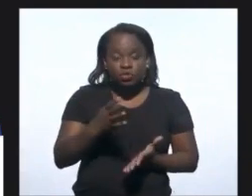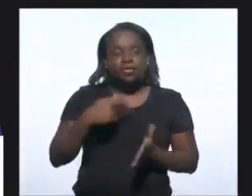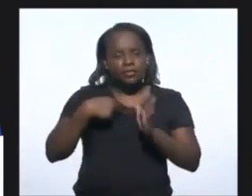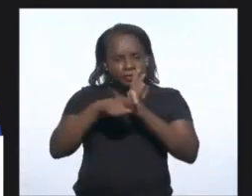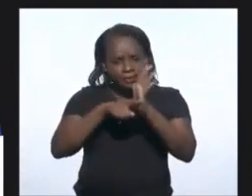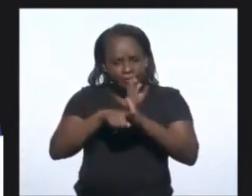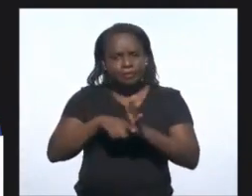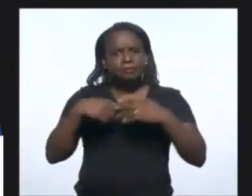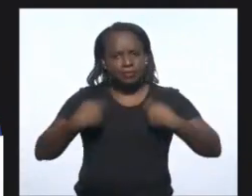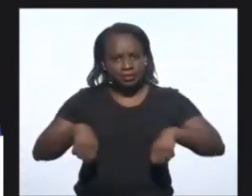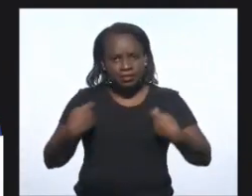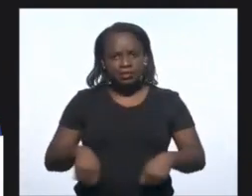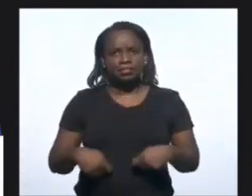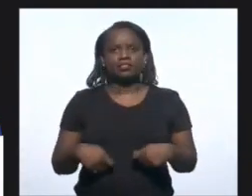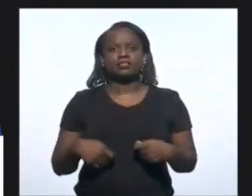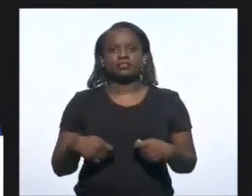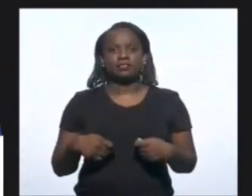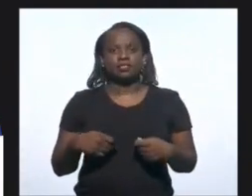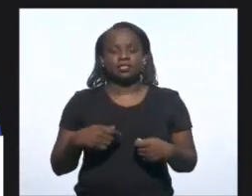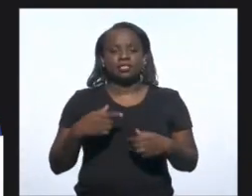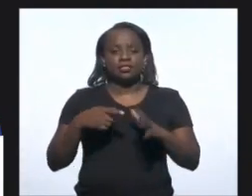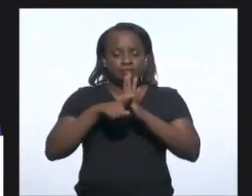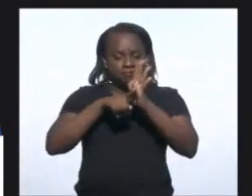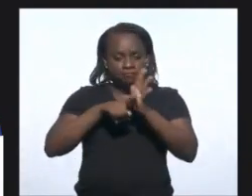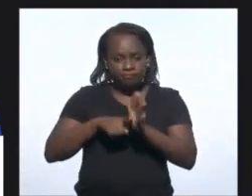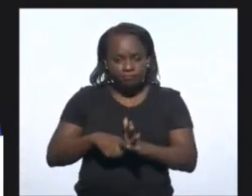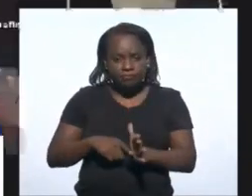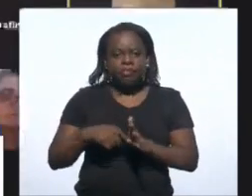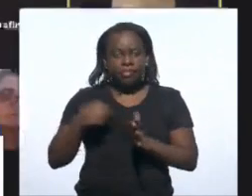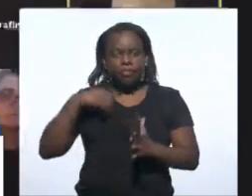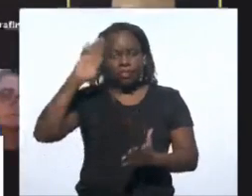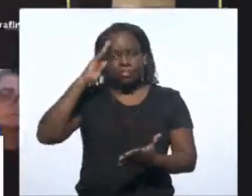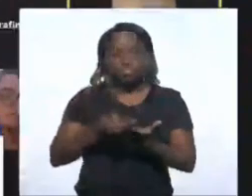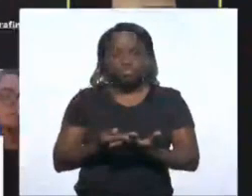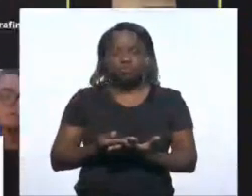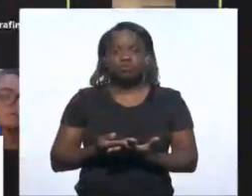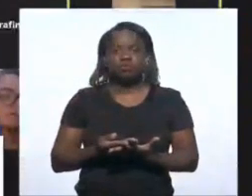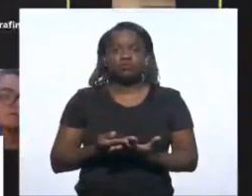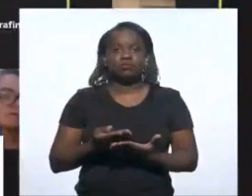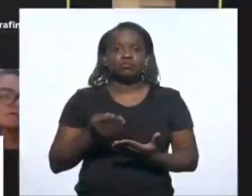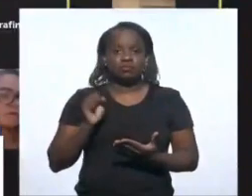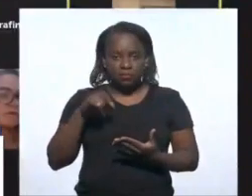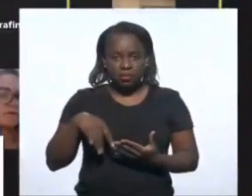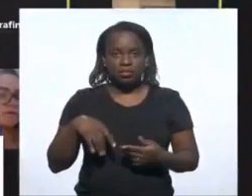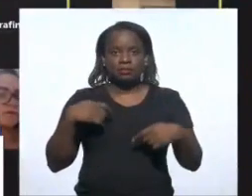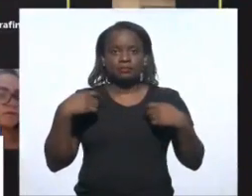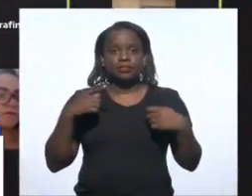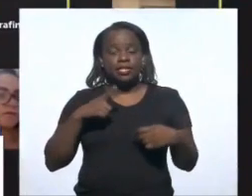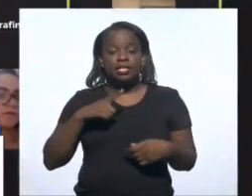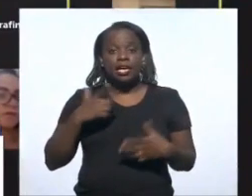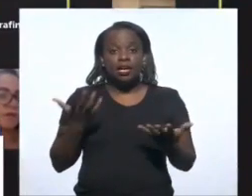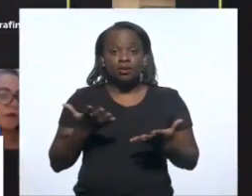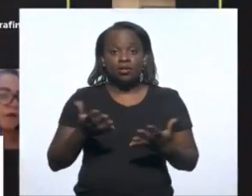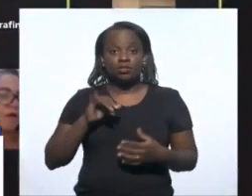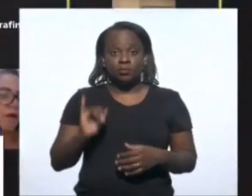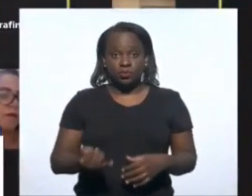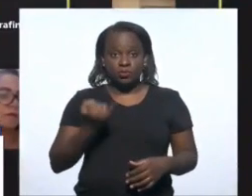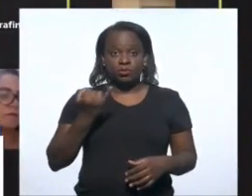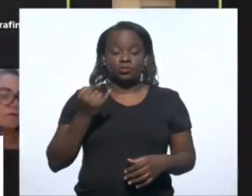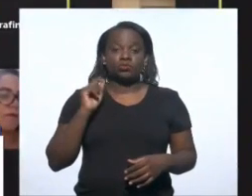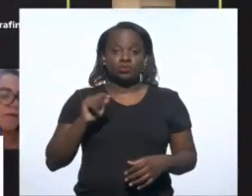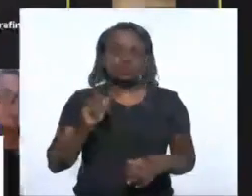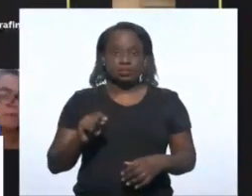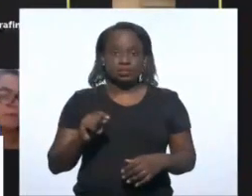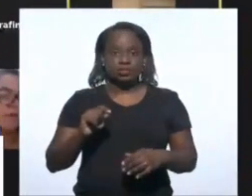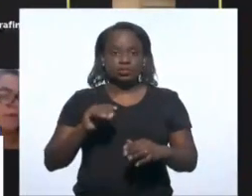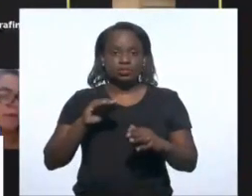defendemos as investigações e a gente acredita que seja uma oportunidade, inclusive, para